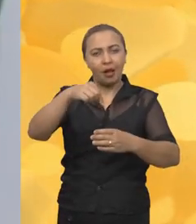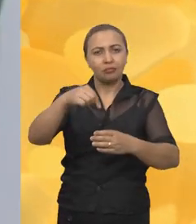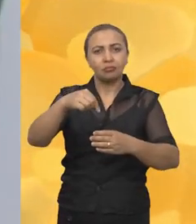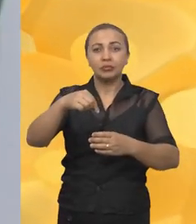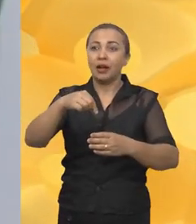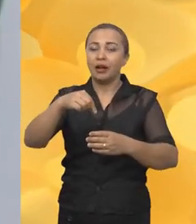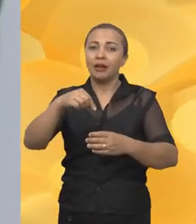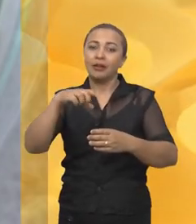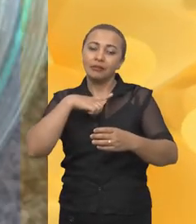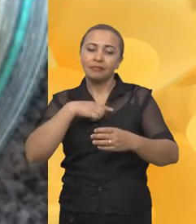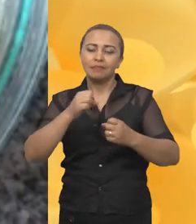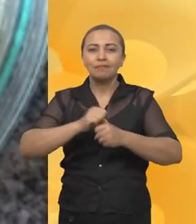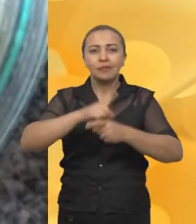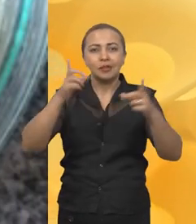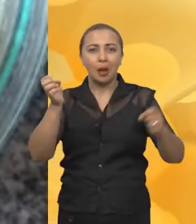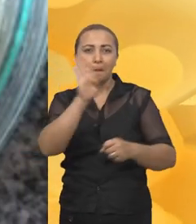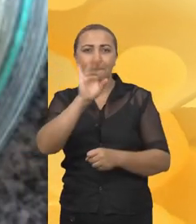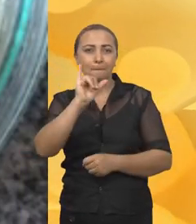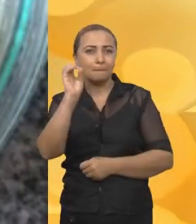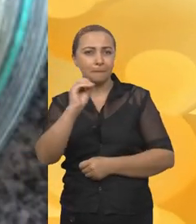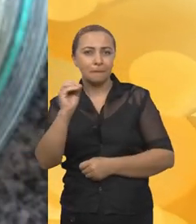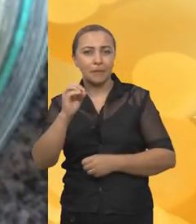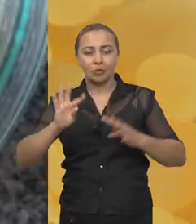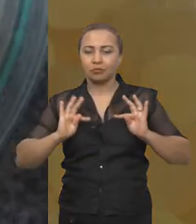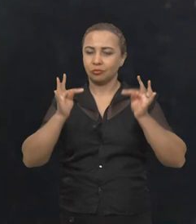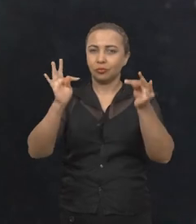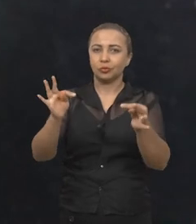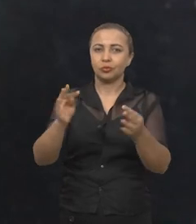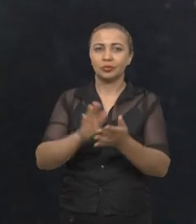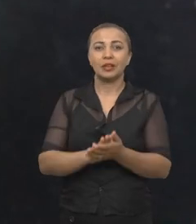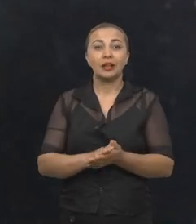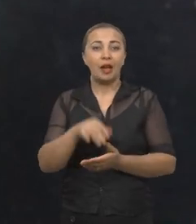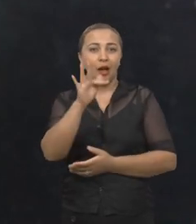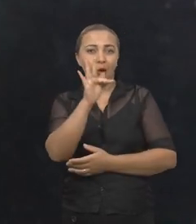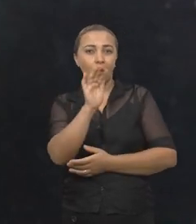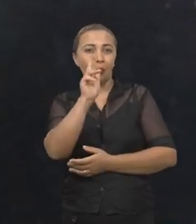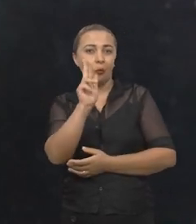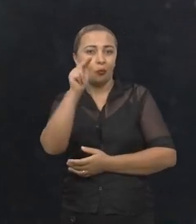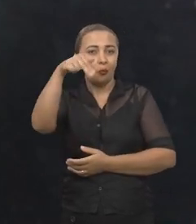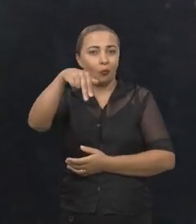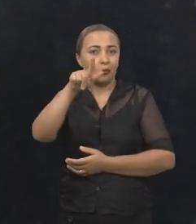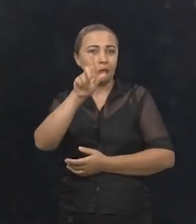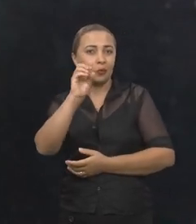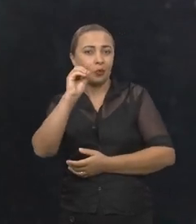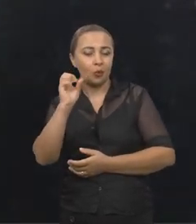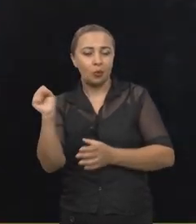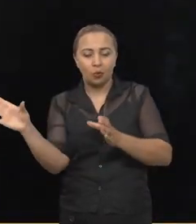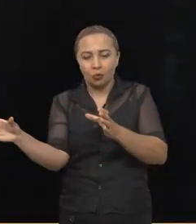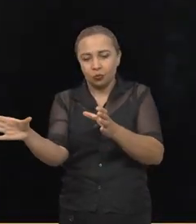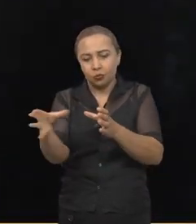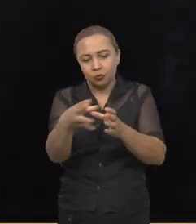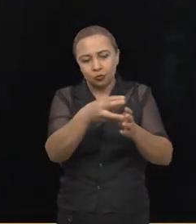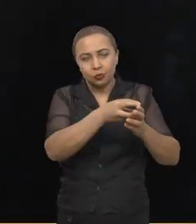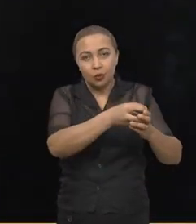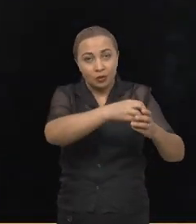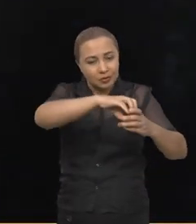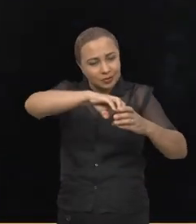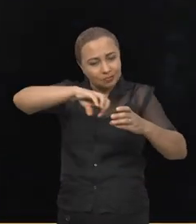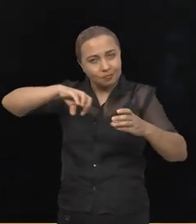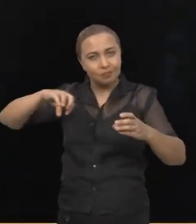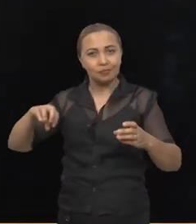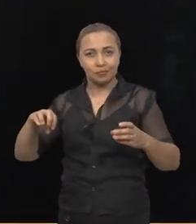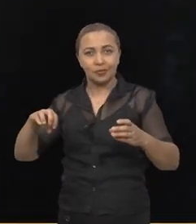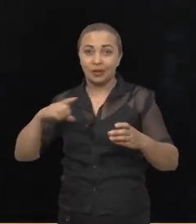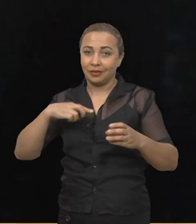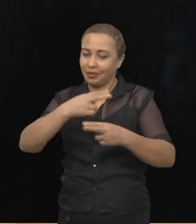vida é de uma prospecção biotecnológica. E esses fungos, nós conseguimos isolá-los, né, são vários